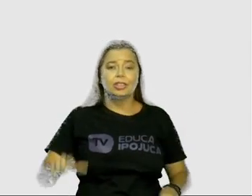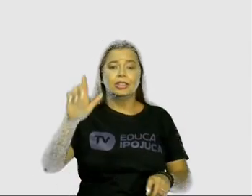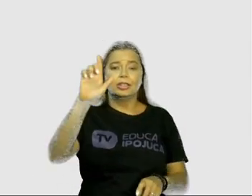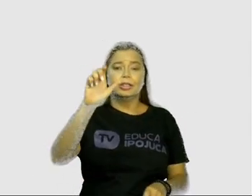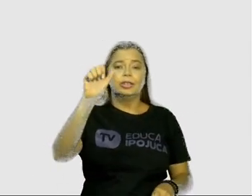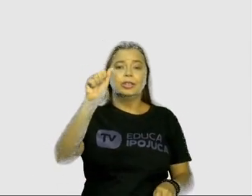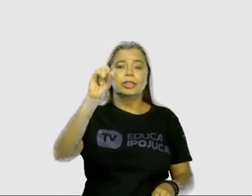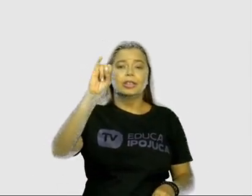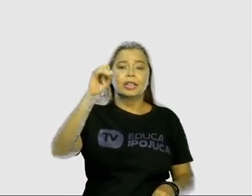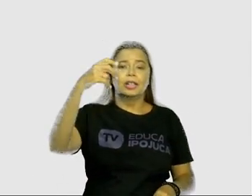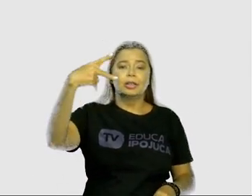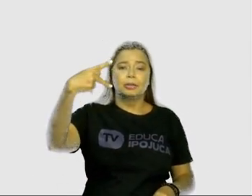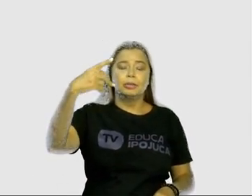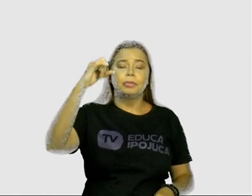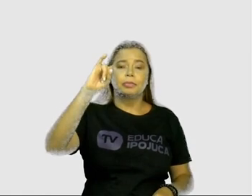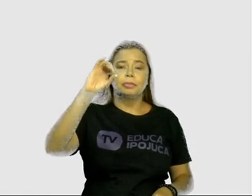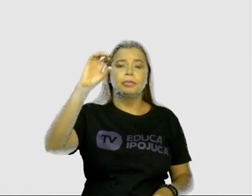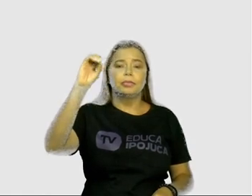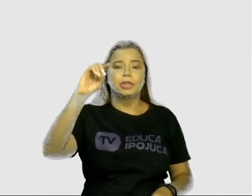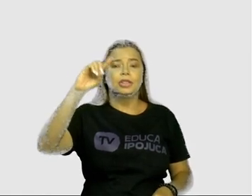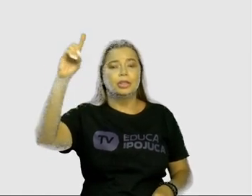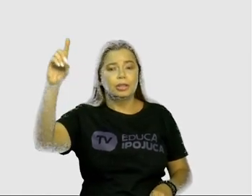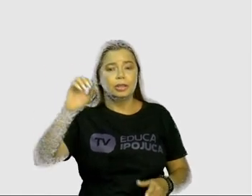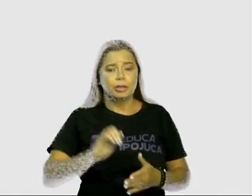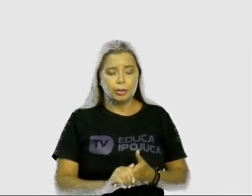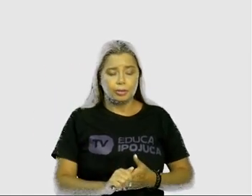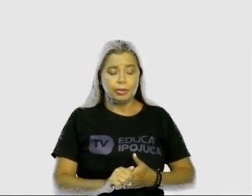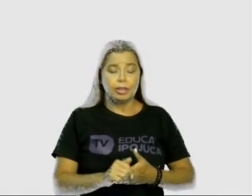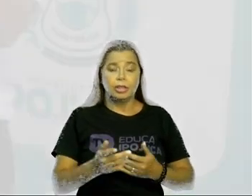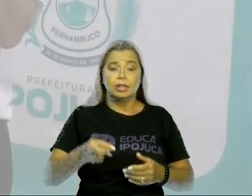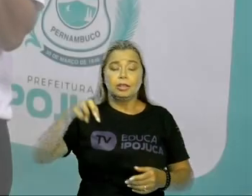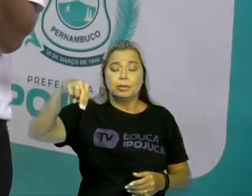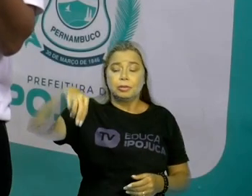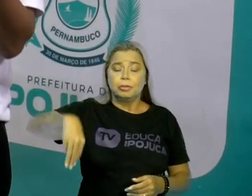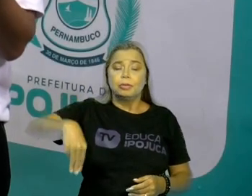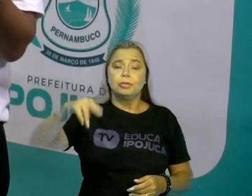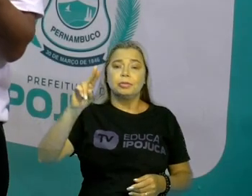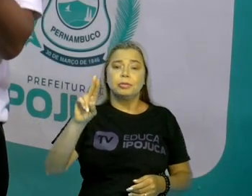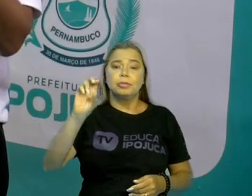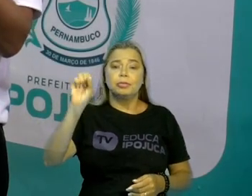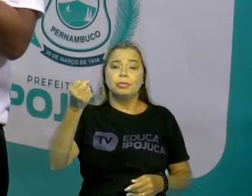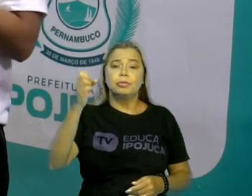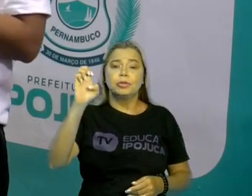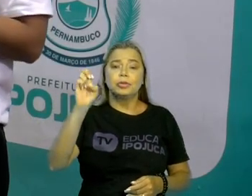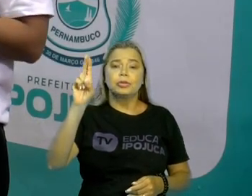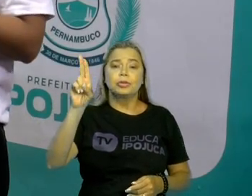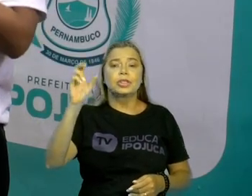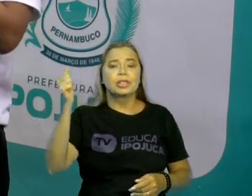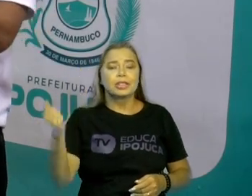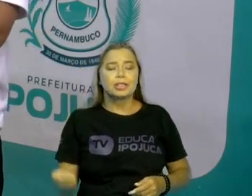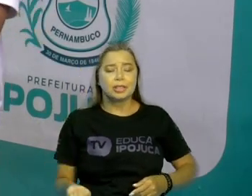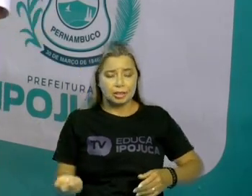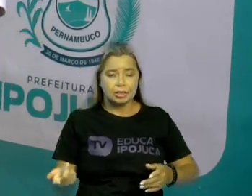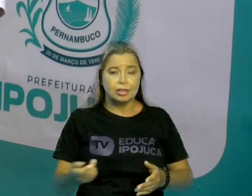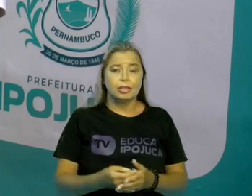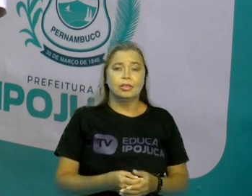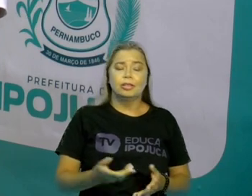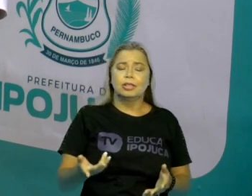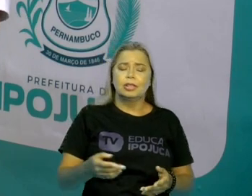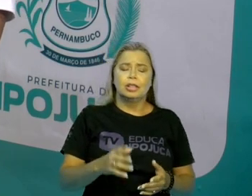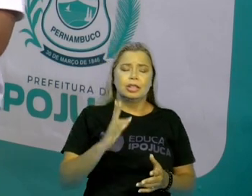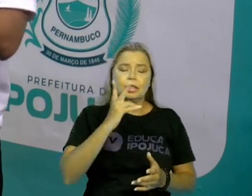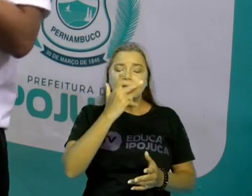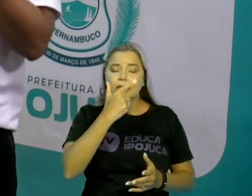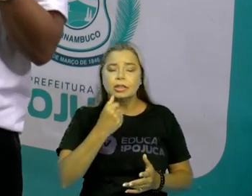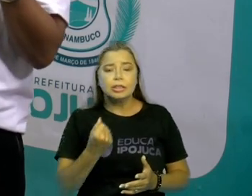Esse museu maravilhoso agora aqui do nosso município, que muitas vezes são conhecidos, tem alunos que são levados a conhecer